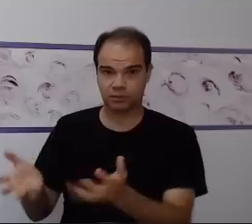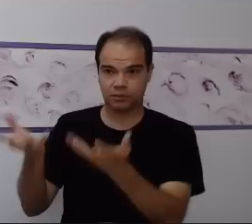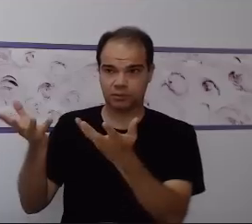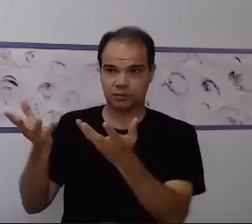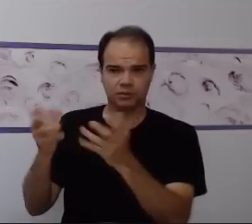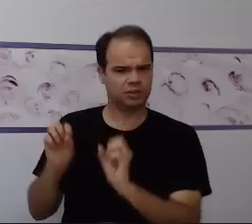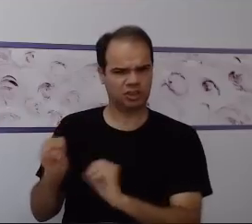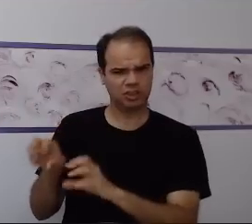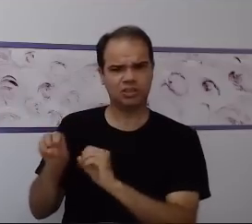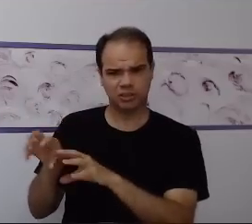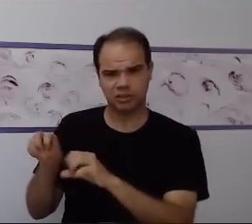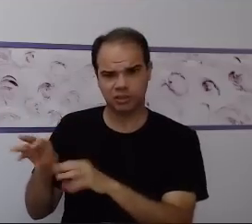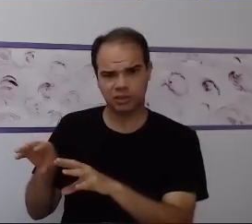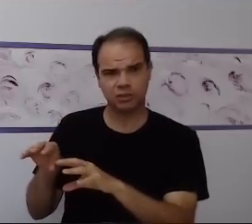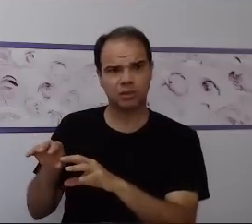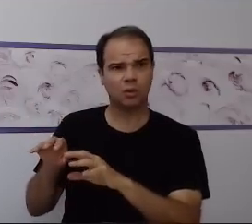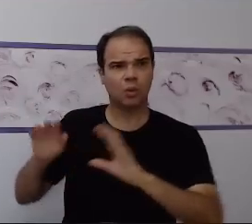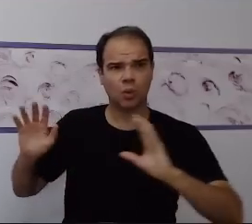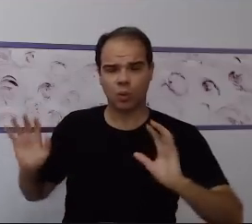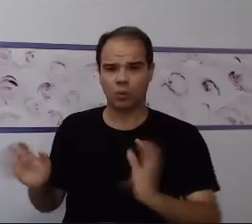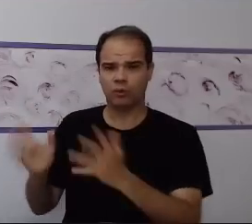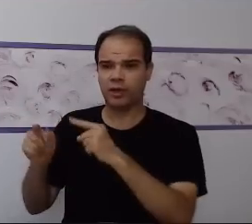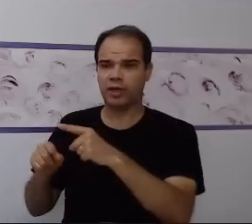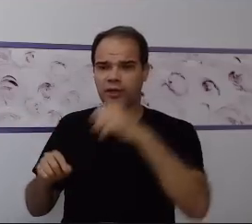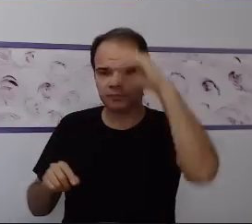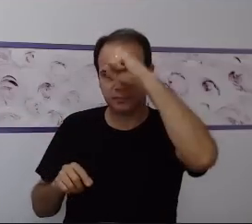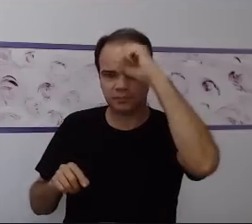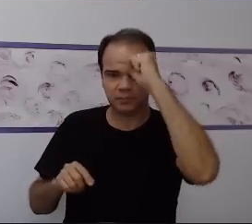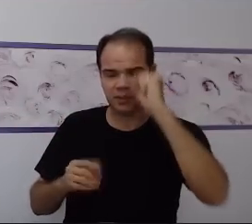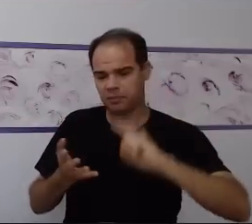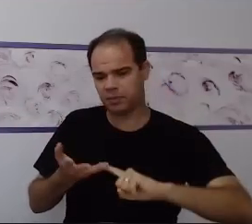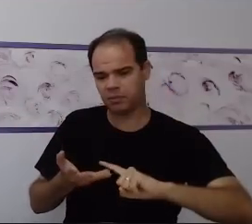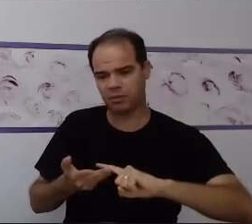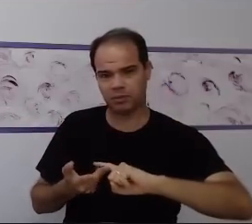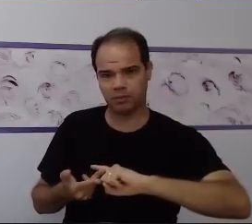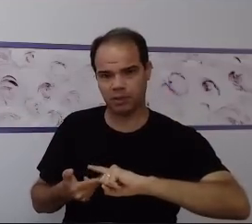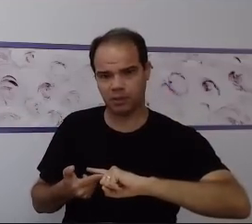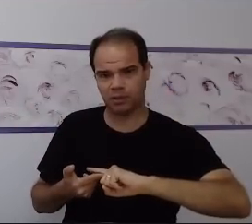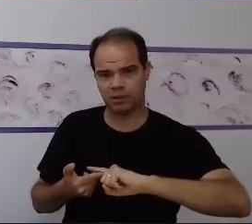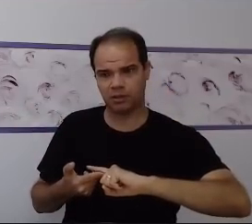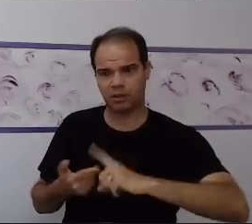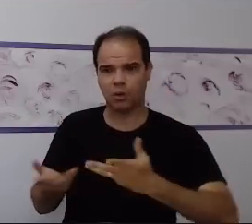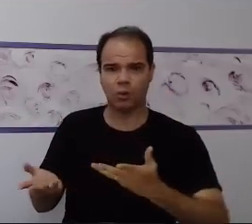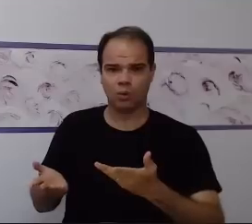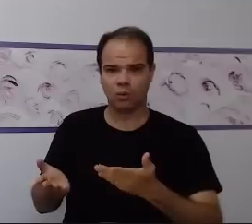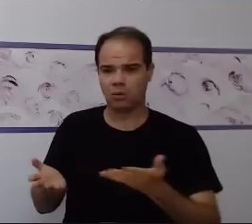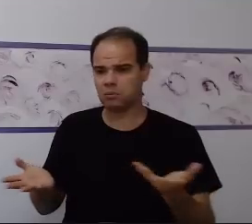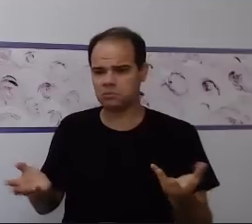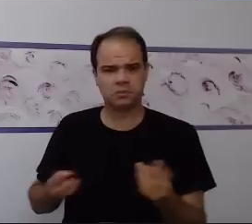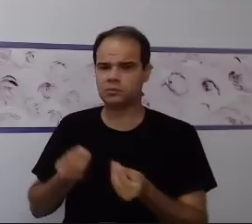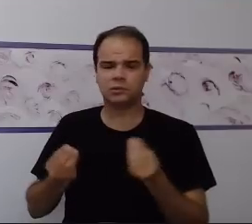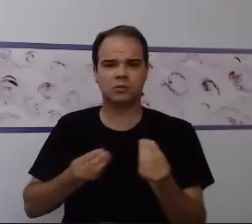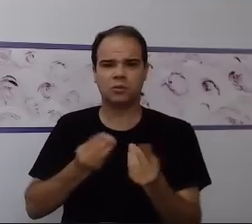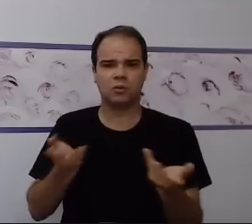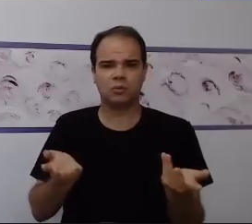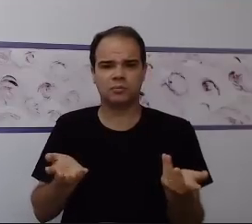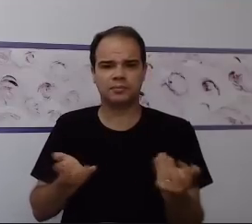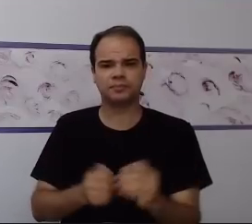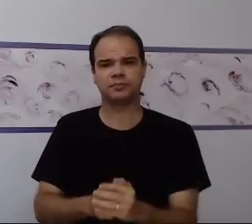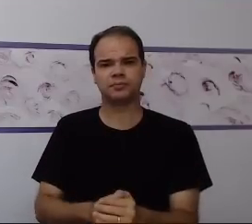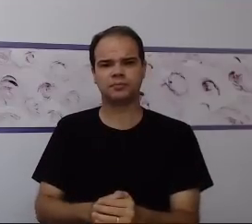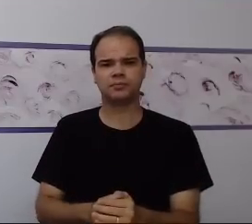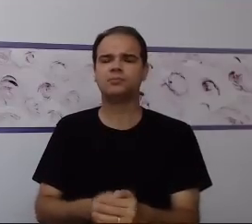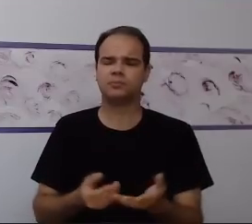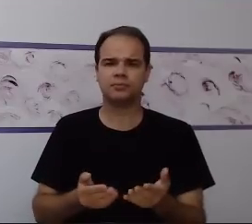ensinar, motivar ele a buscar novos conhecimentos, motivar ele a continuar no caminho, incentivar. O que